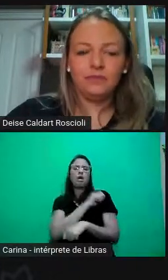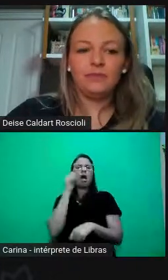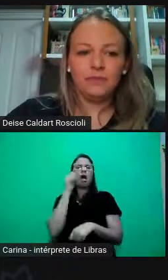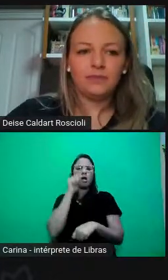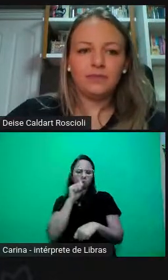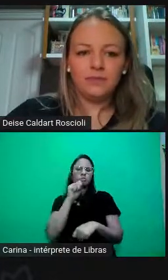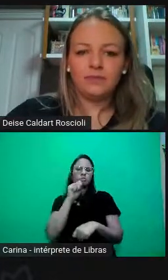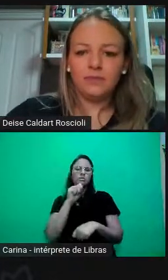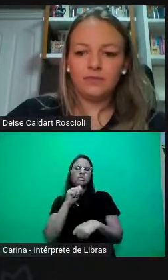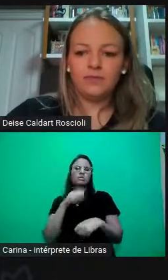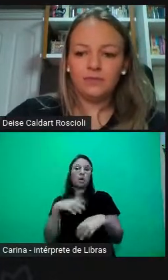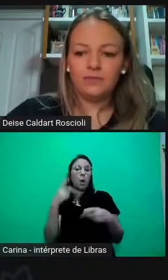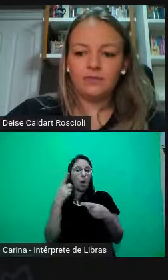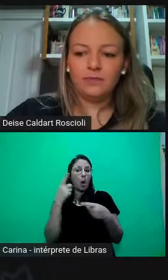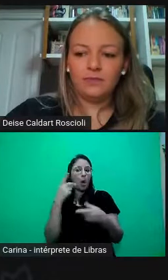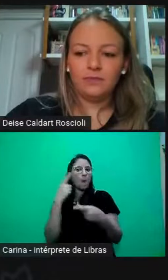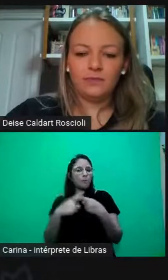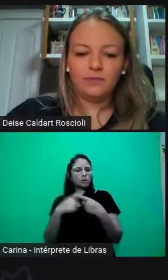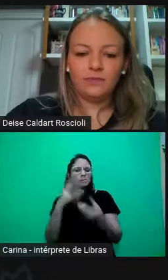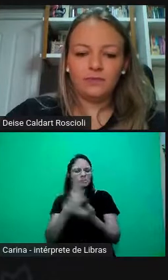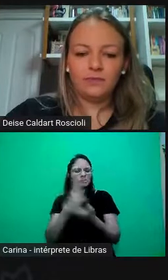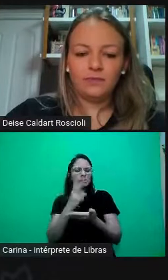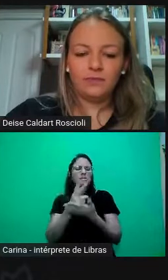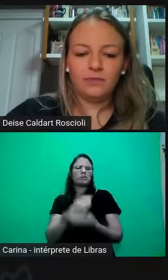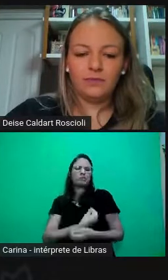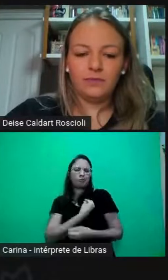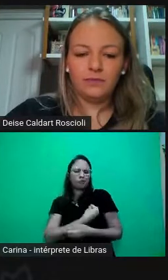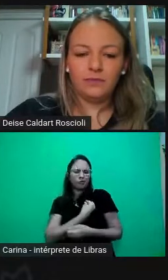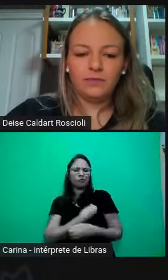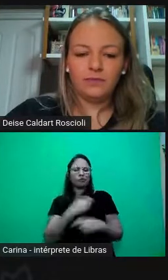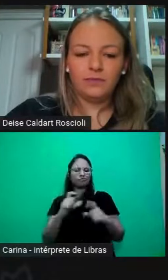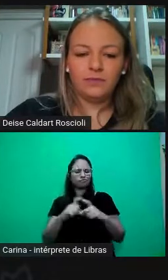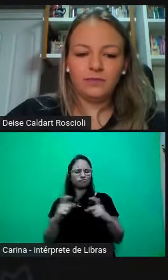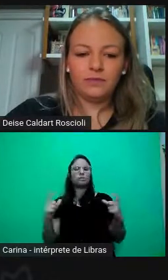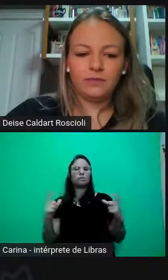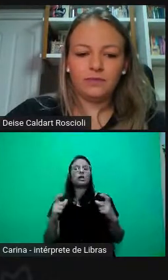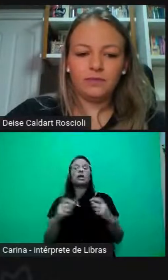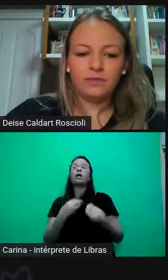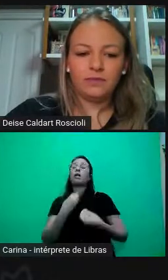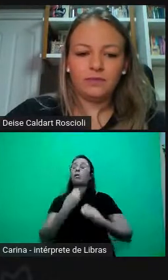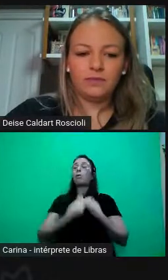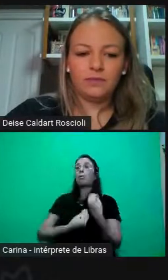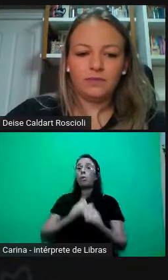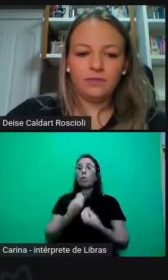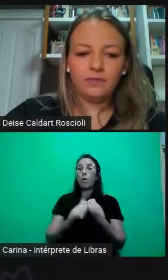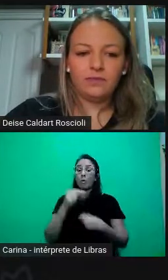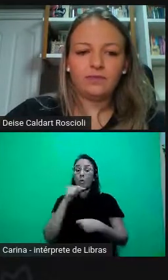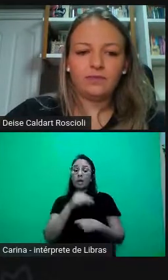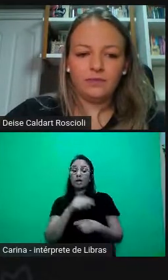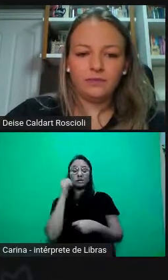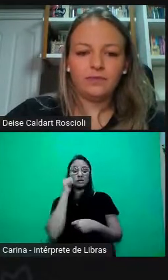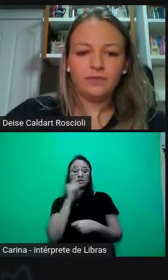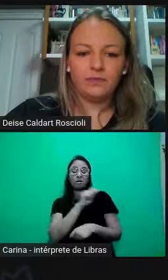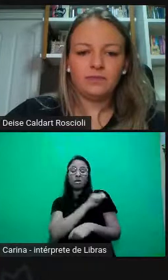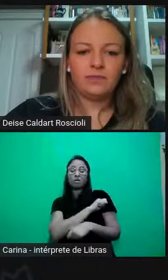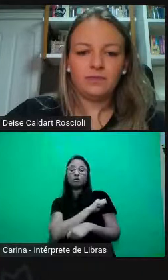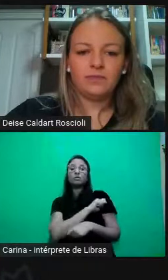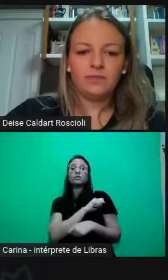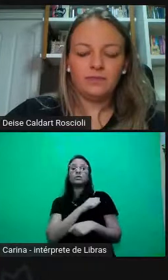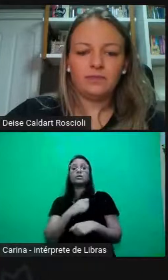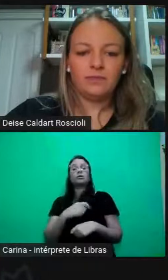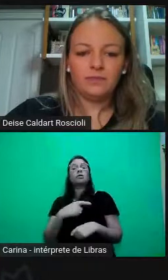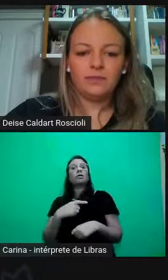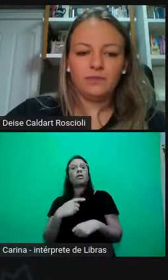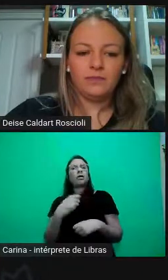presentes na sua maioria, a respeito de como elas vivenciam o curso, e até antes da entrada do